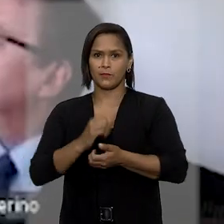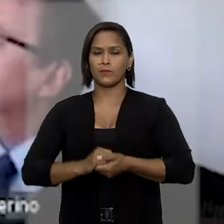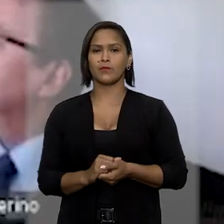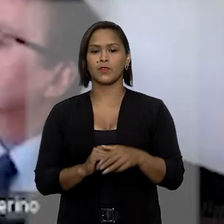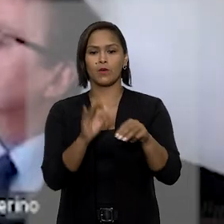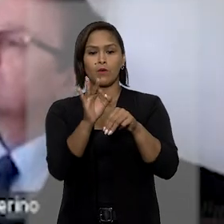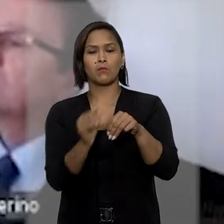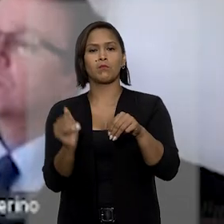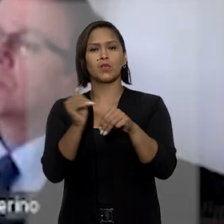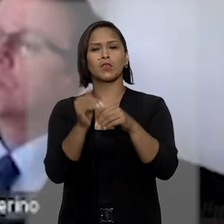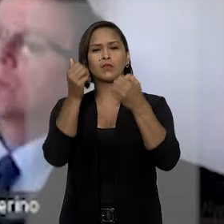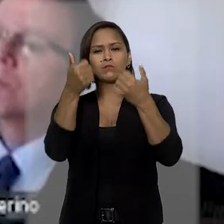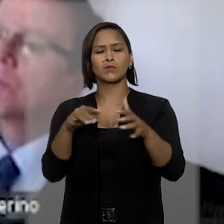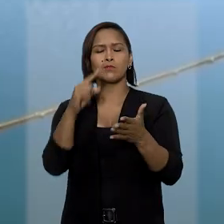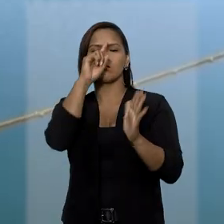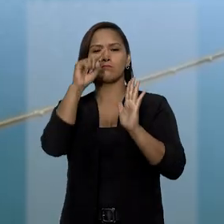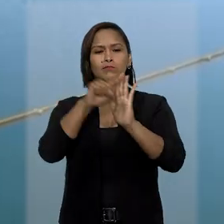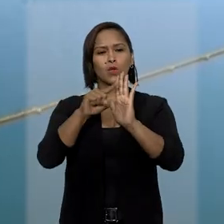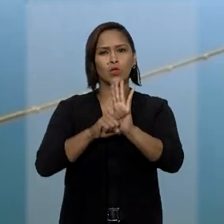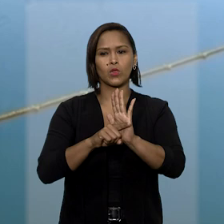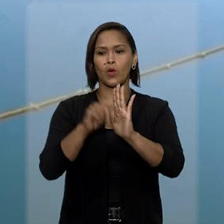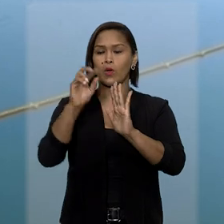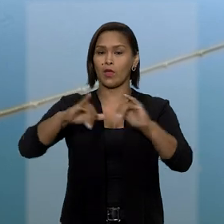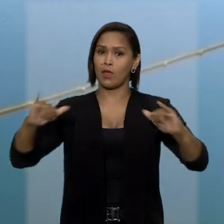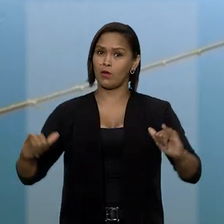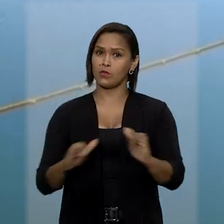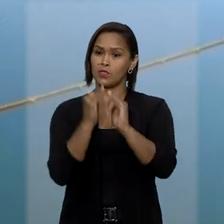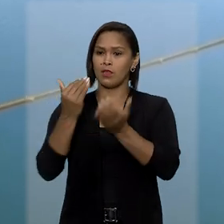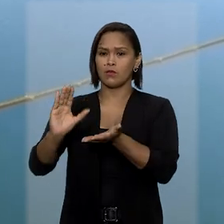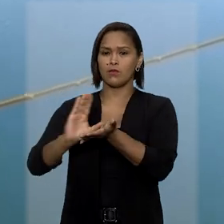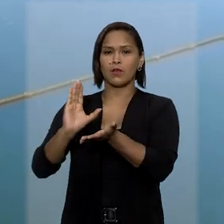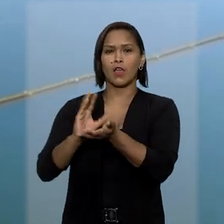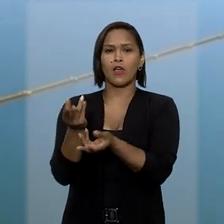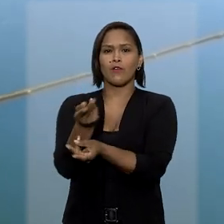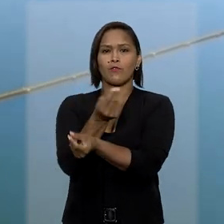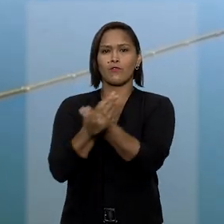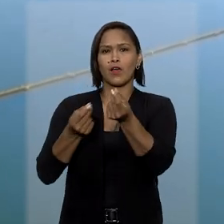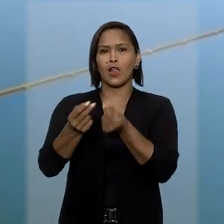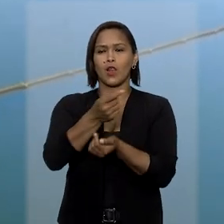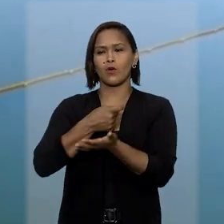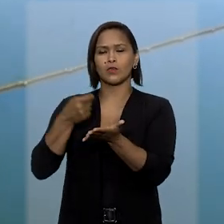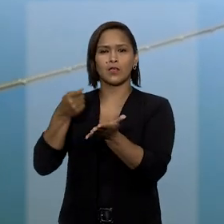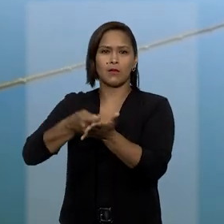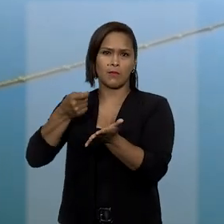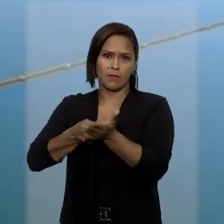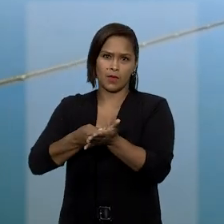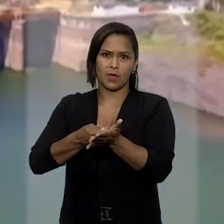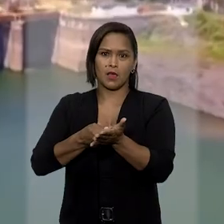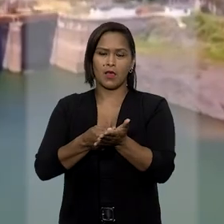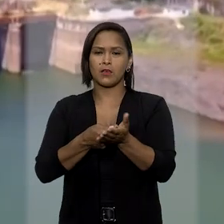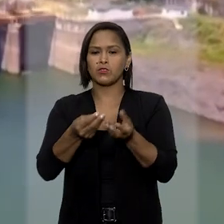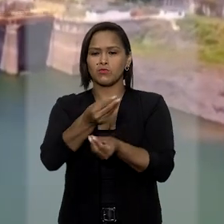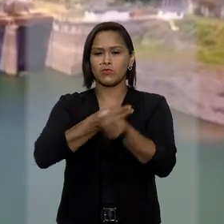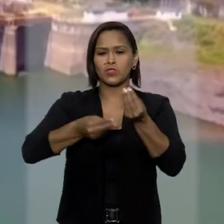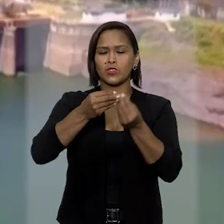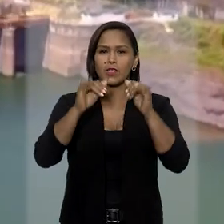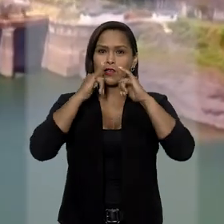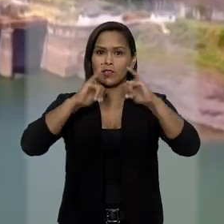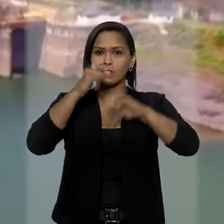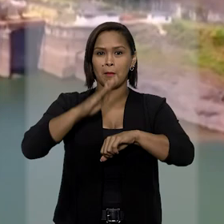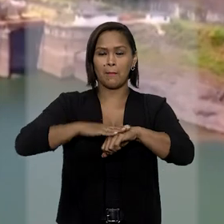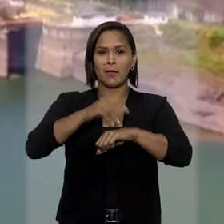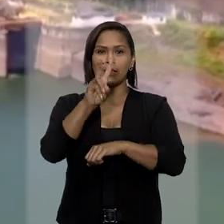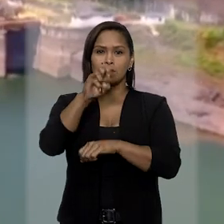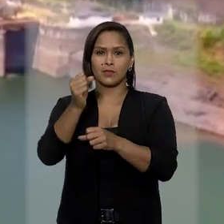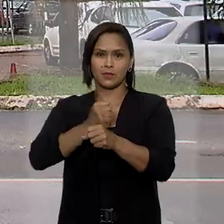O ministro Humberto Martins apontou que a usina Risoleta Neves vem recebendo valores de compensação financeira sem gerar energia há